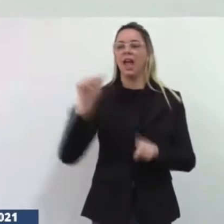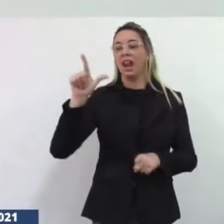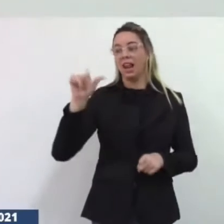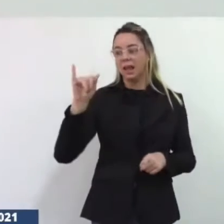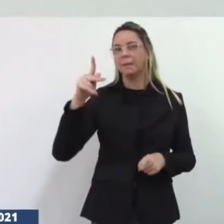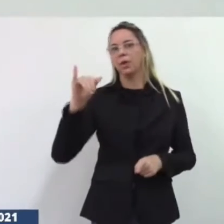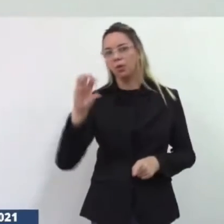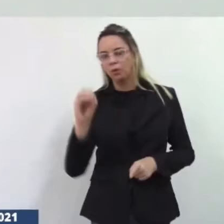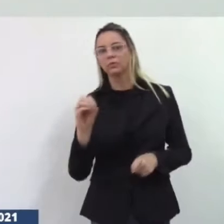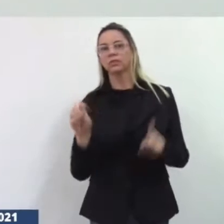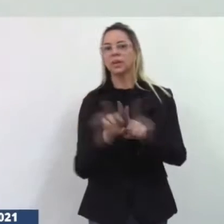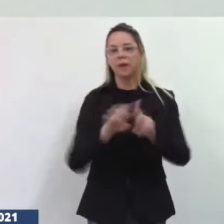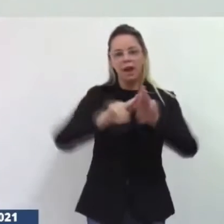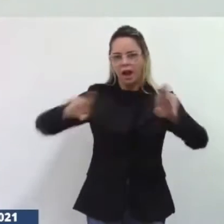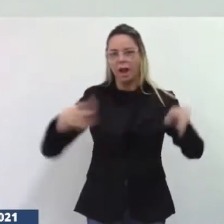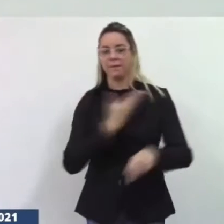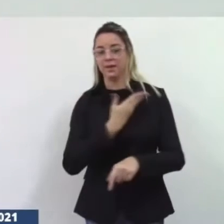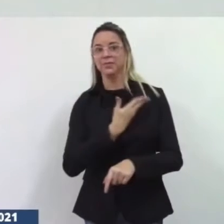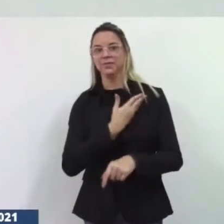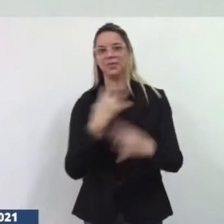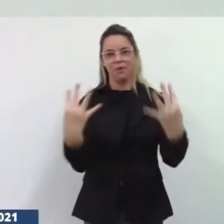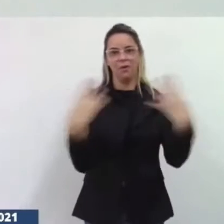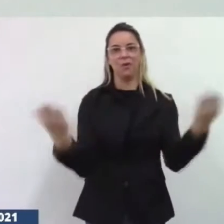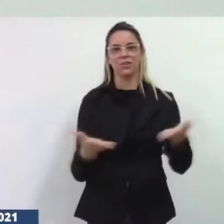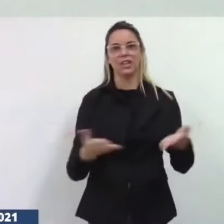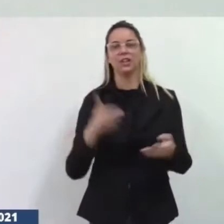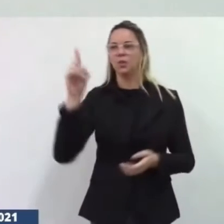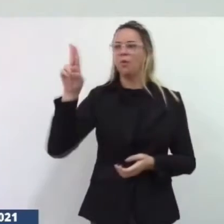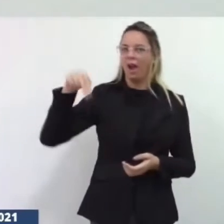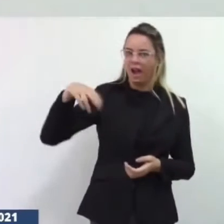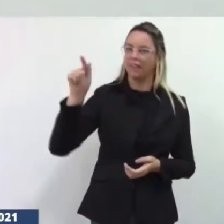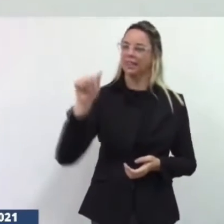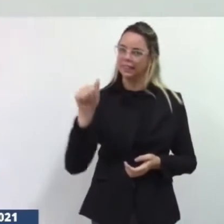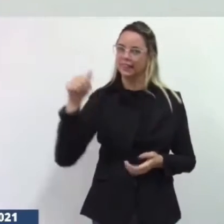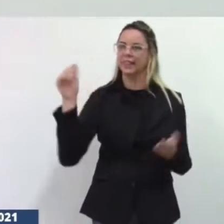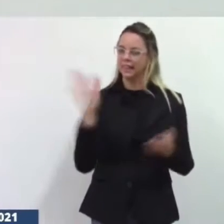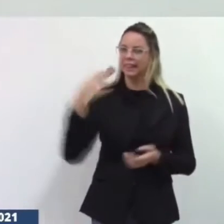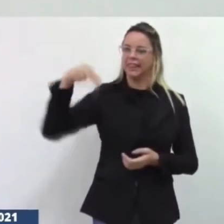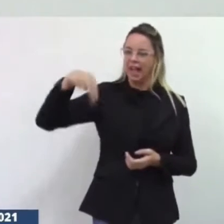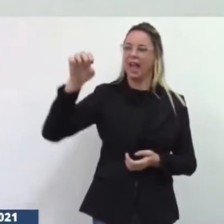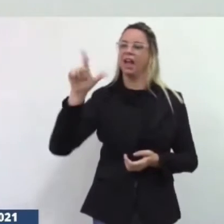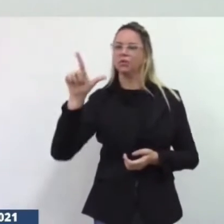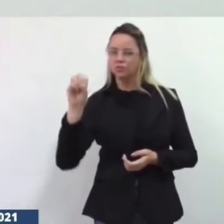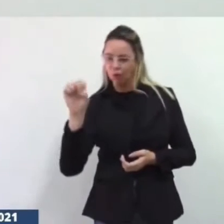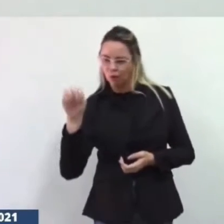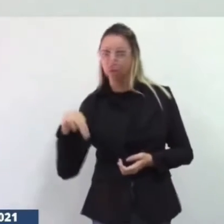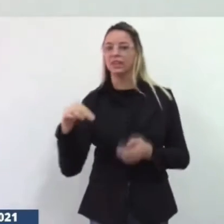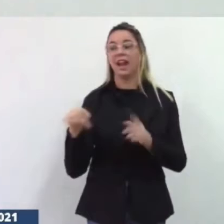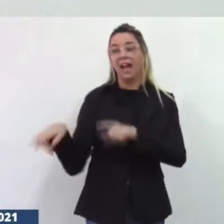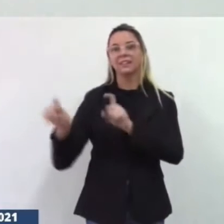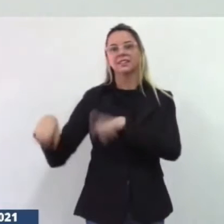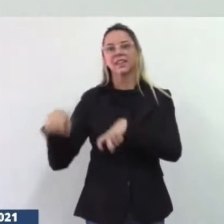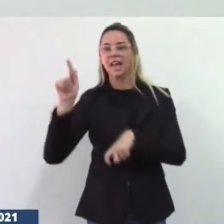Sudé que escuta a reunião Tunga, Nelson, Rosildo, Josa lá do Gama, que não